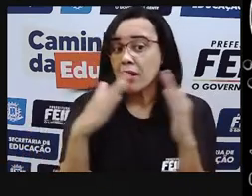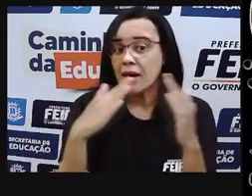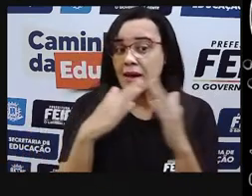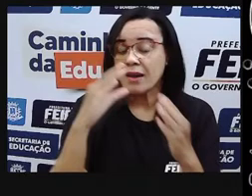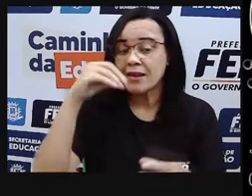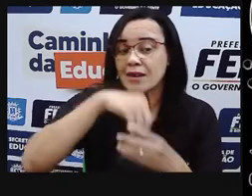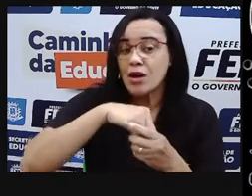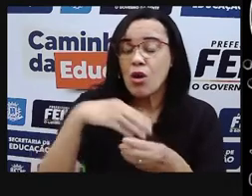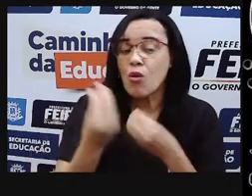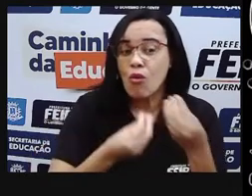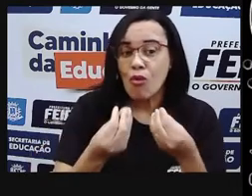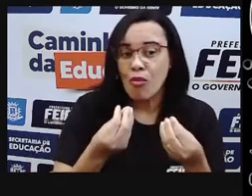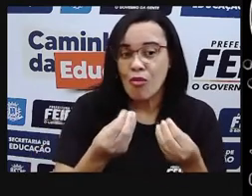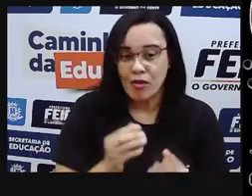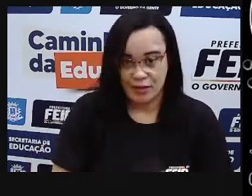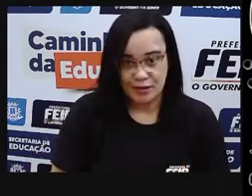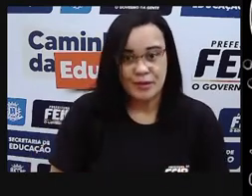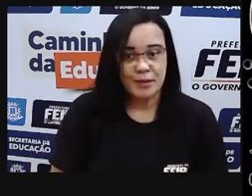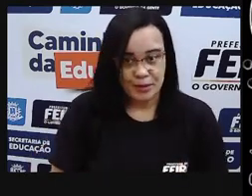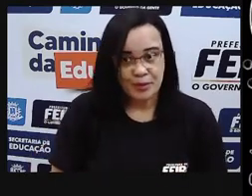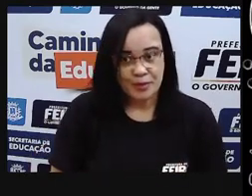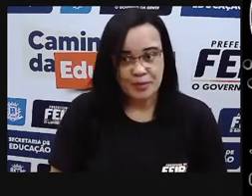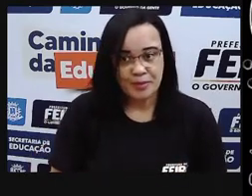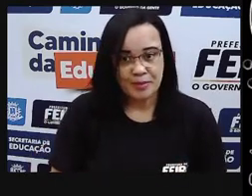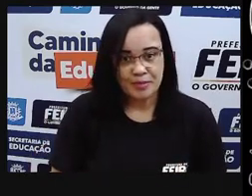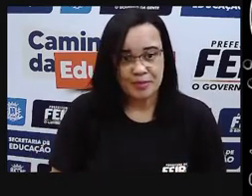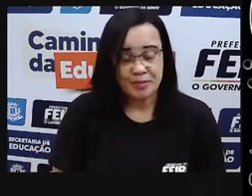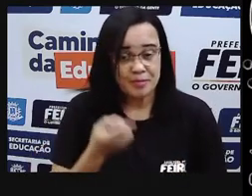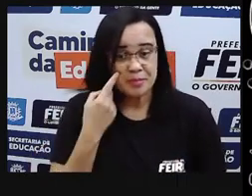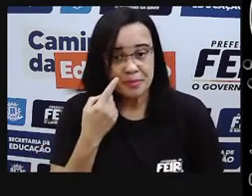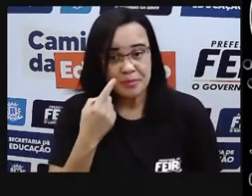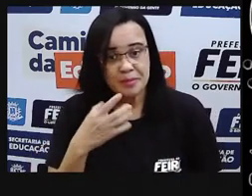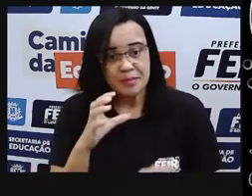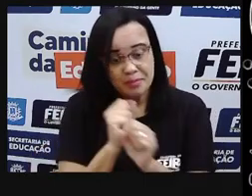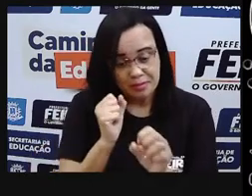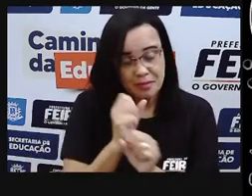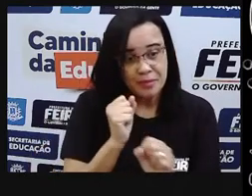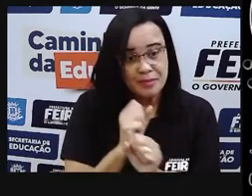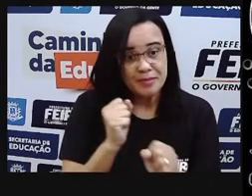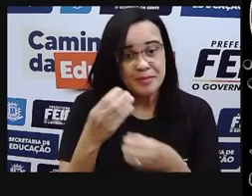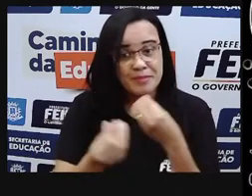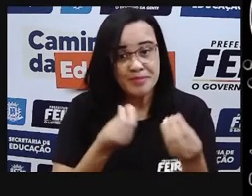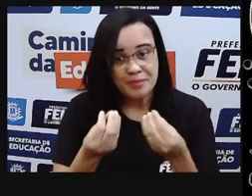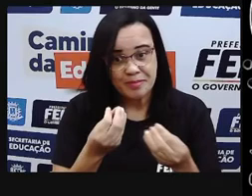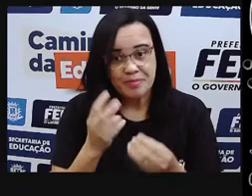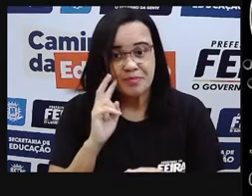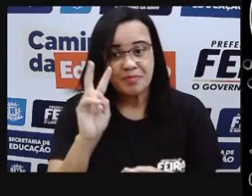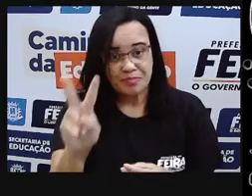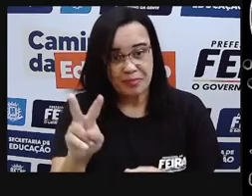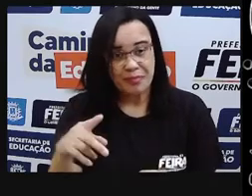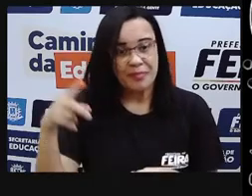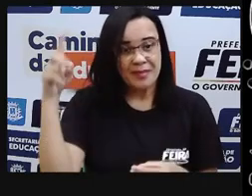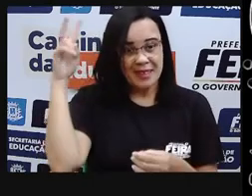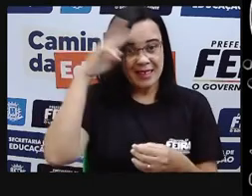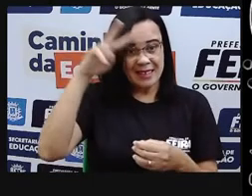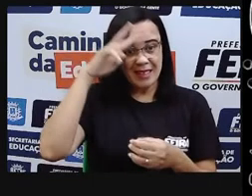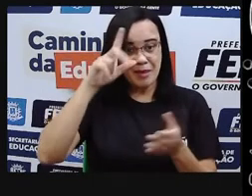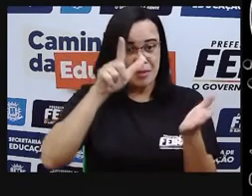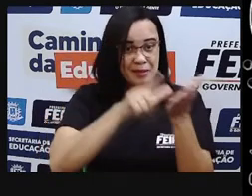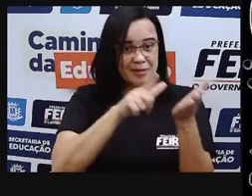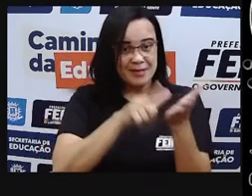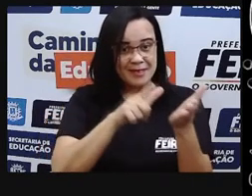eletrodoméstico, ou um eletroeletrônico, como eu faço? E aí eu trago aqui o exemplo do chuveiro